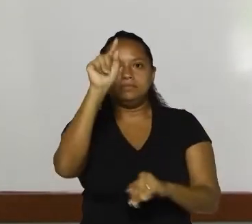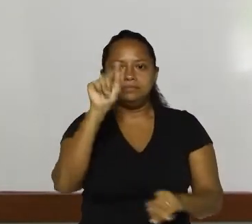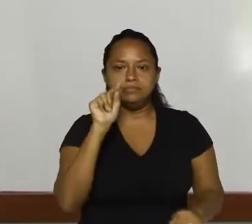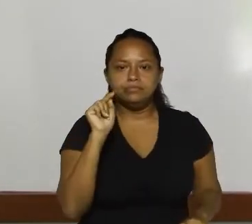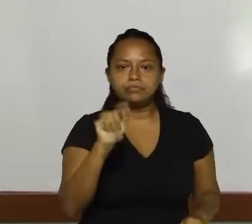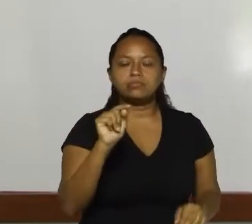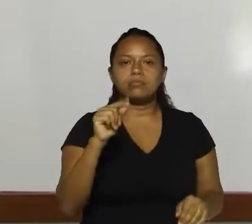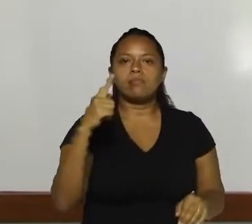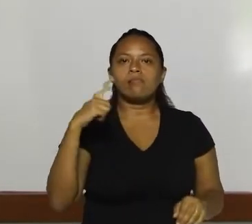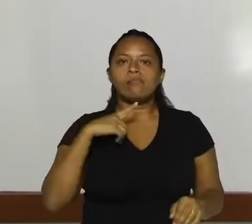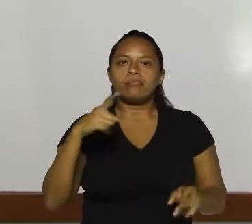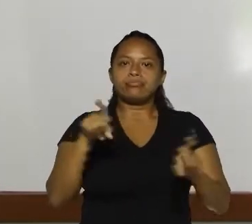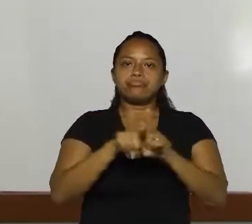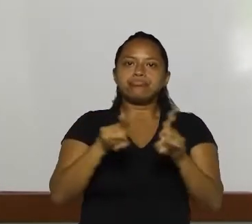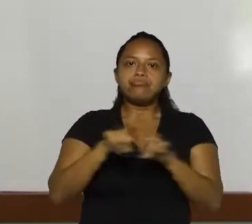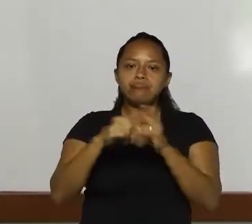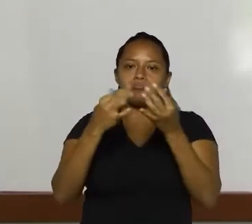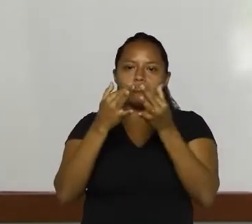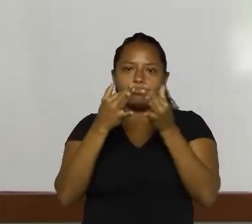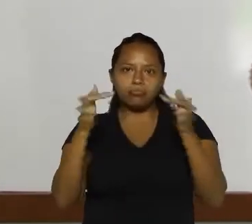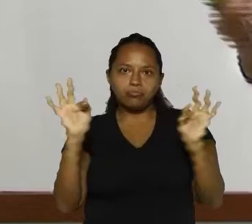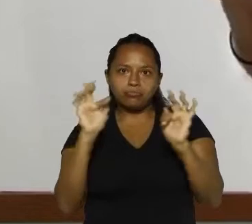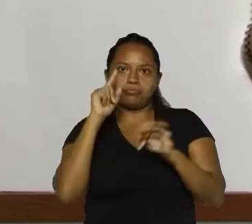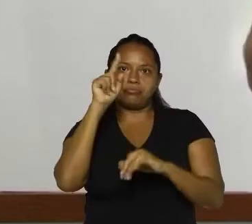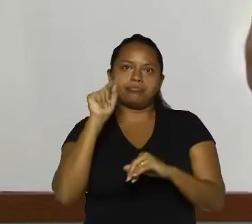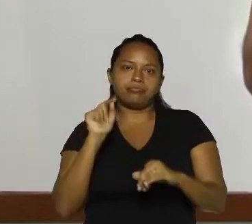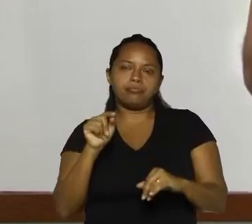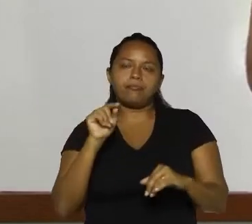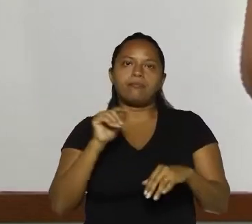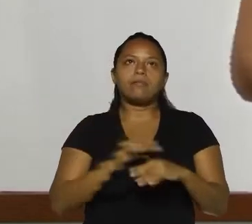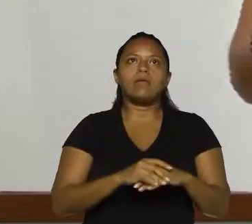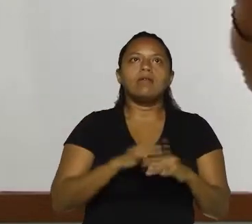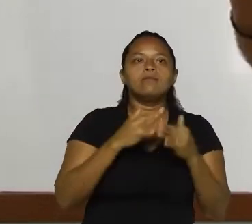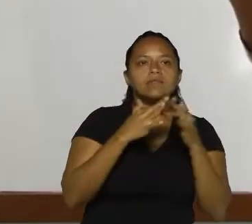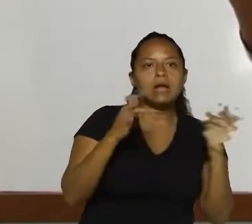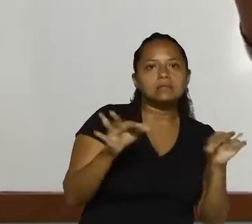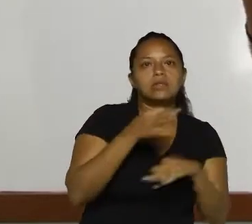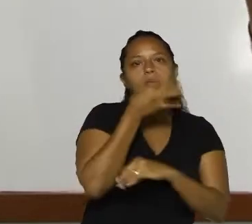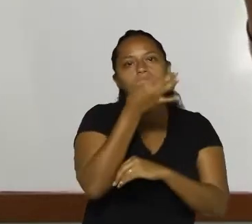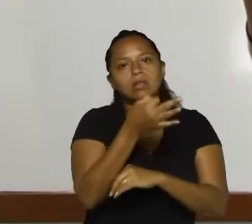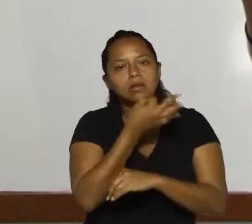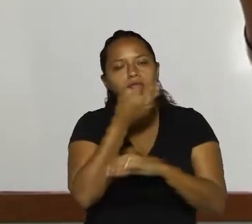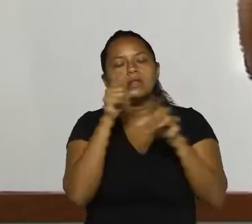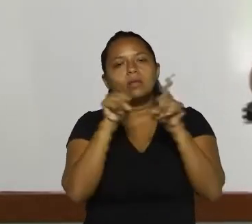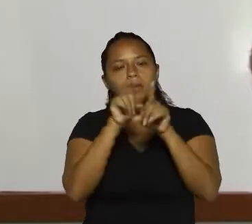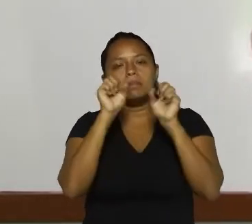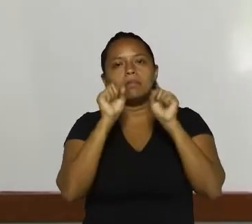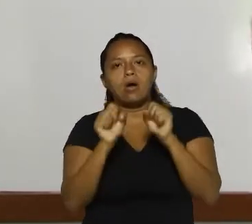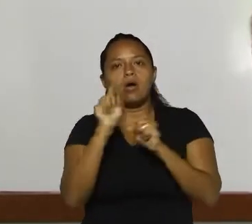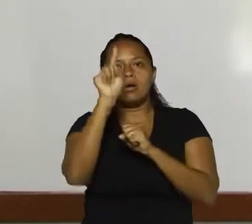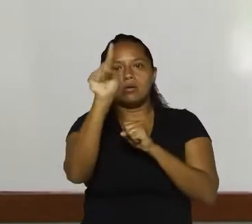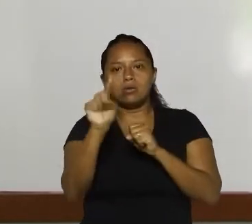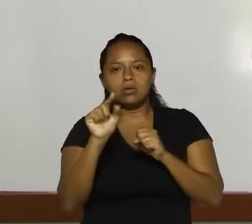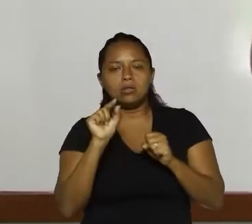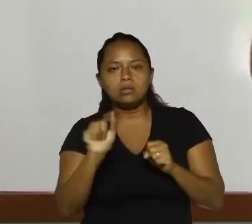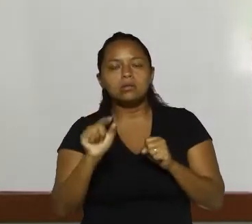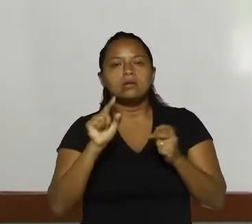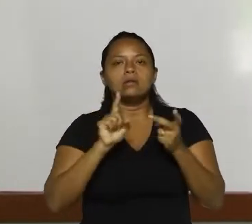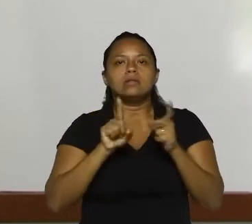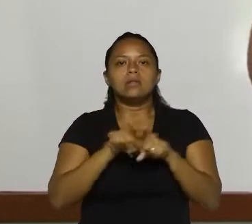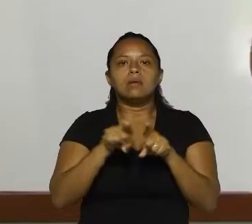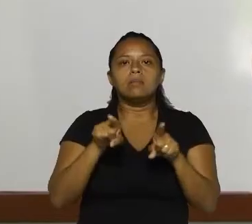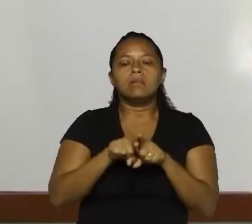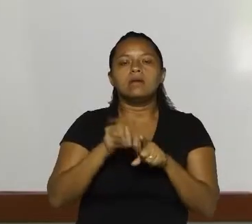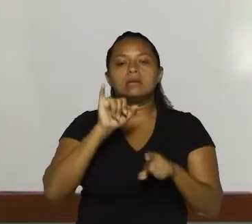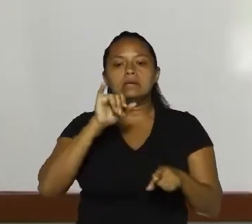exclamação, eu terei também uma frase exclamativa. Frases optativas podem finalizar com ponto de exclamação. Frases